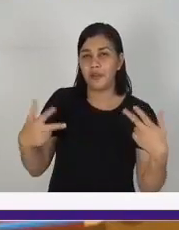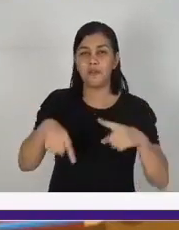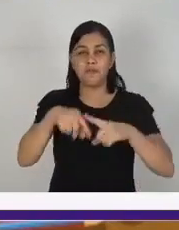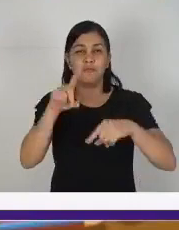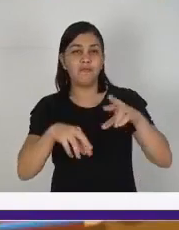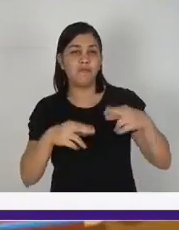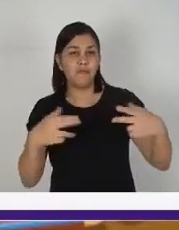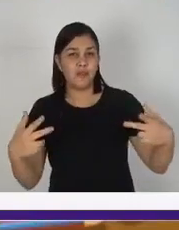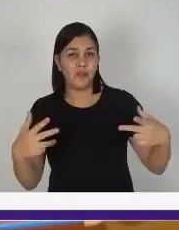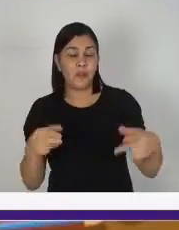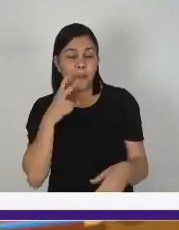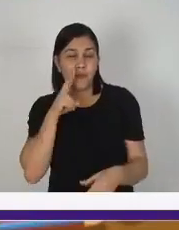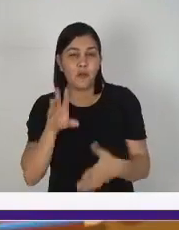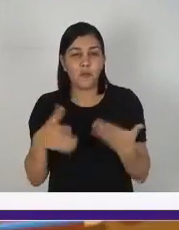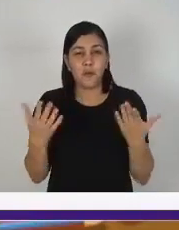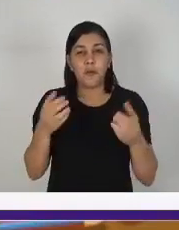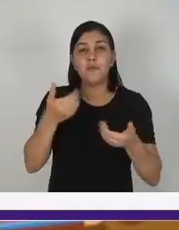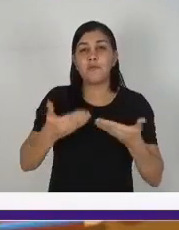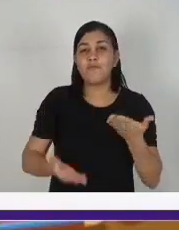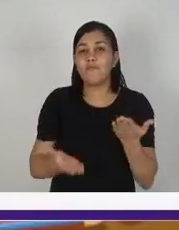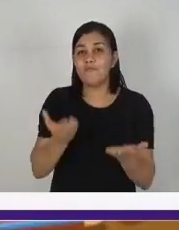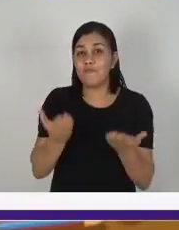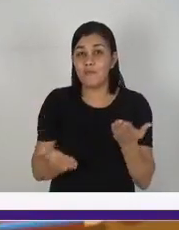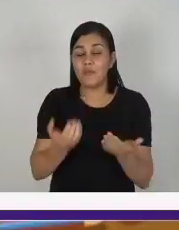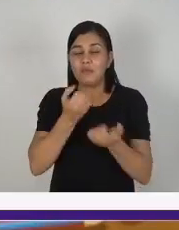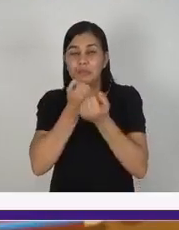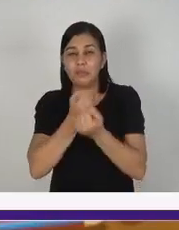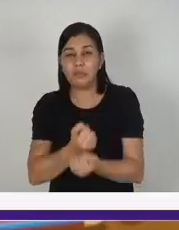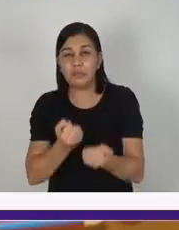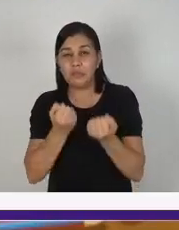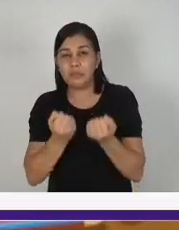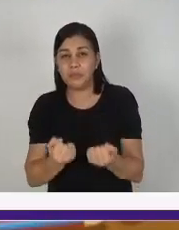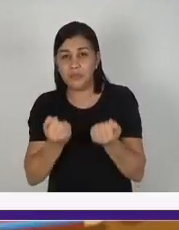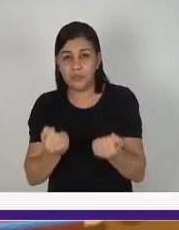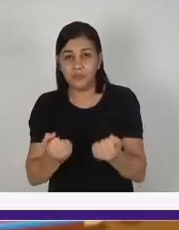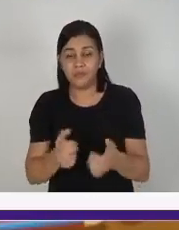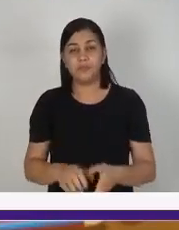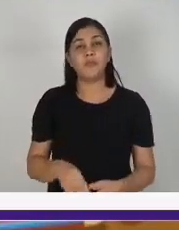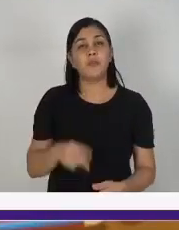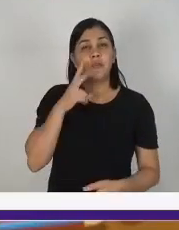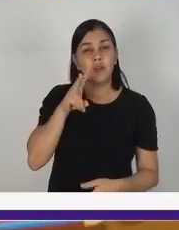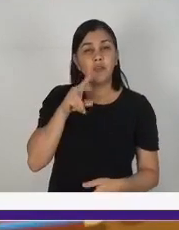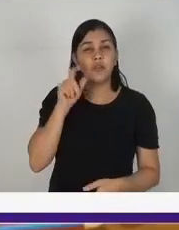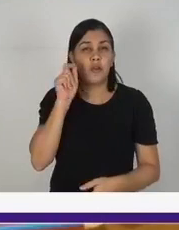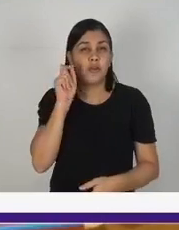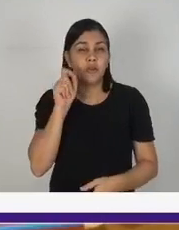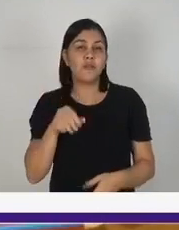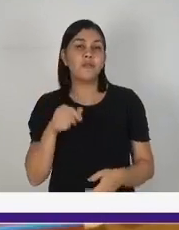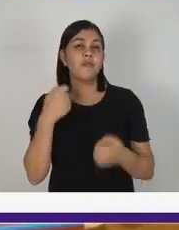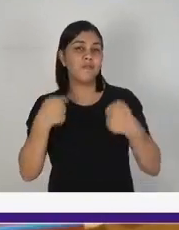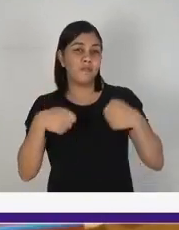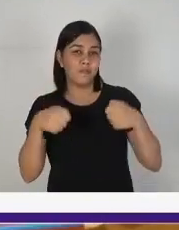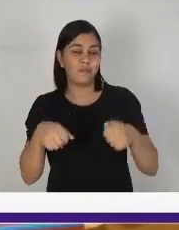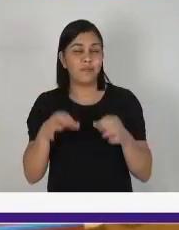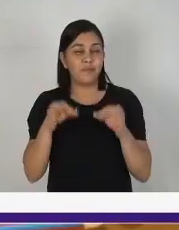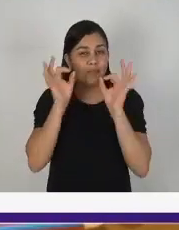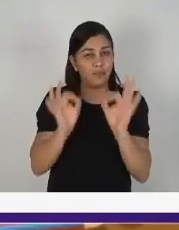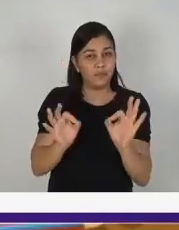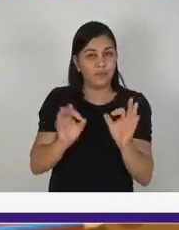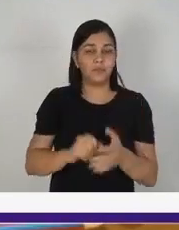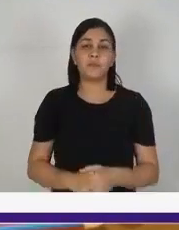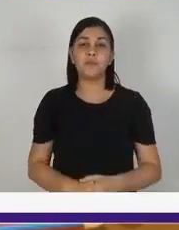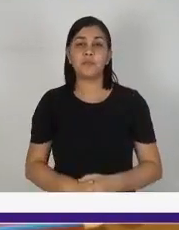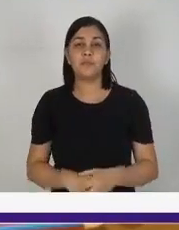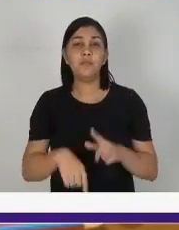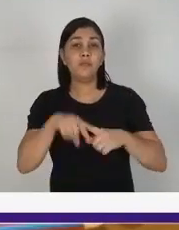Veja lá. Veja os materiais que vamos precisar, tá certo? Os materiais que